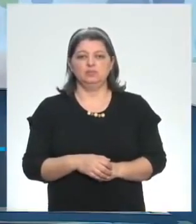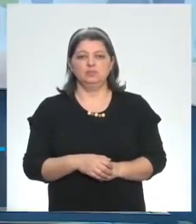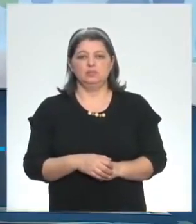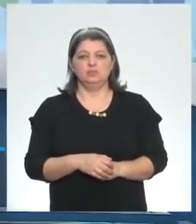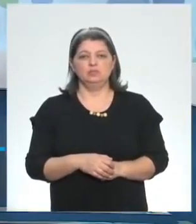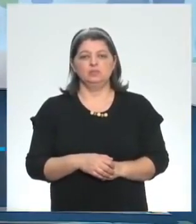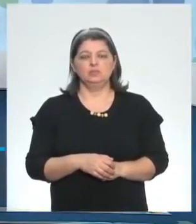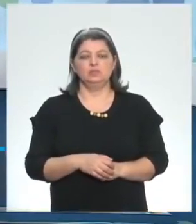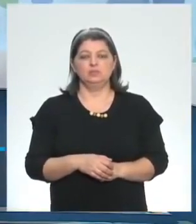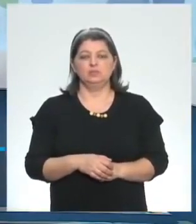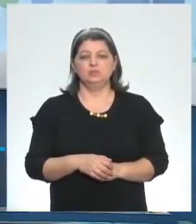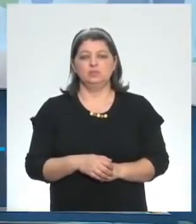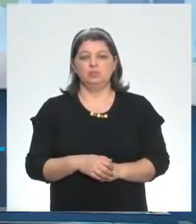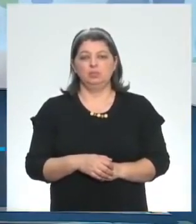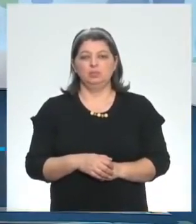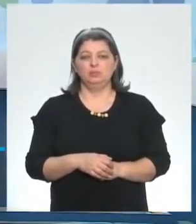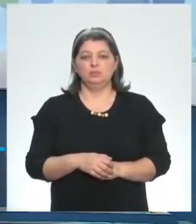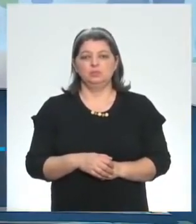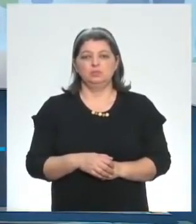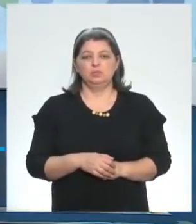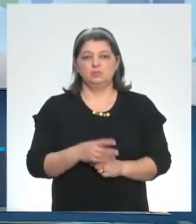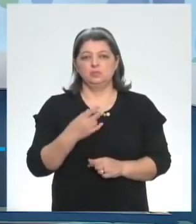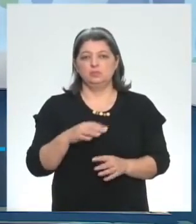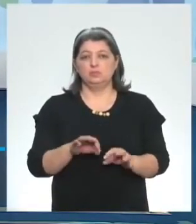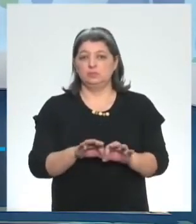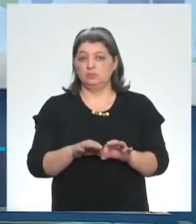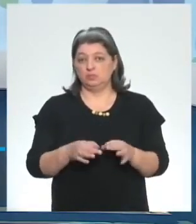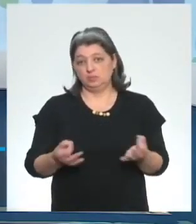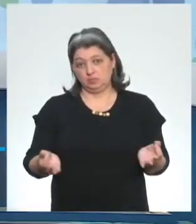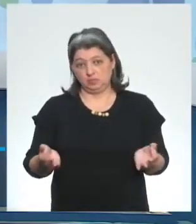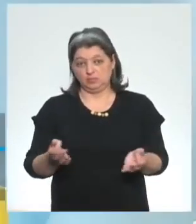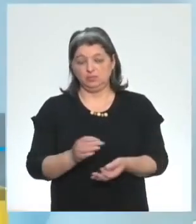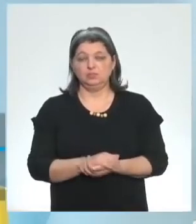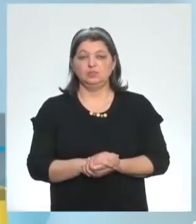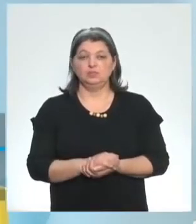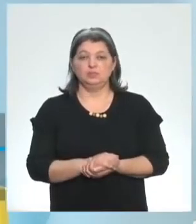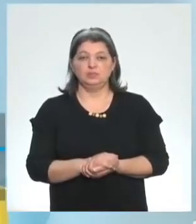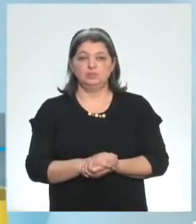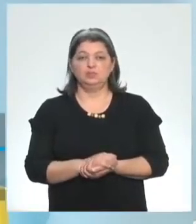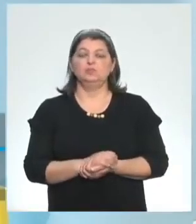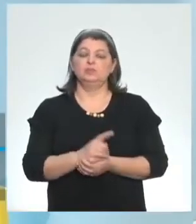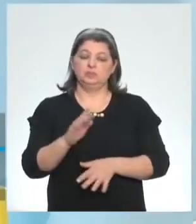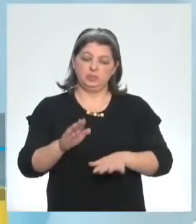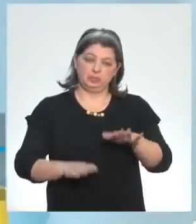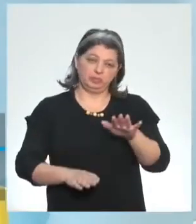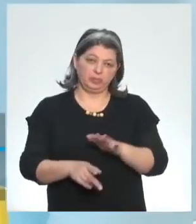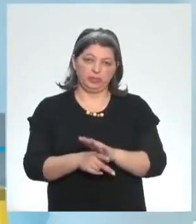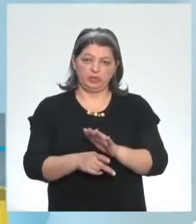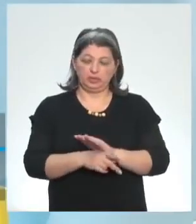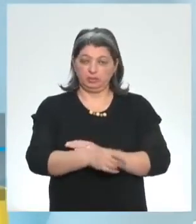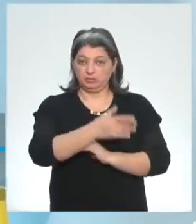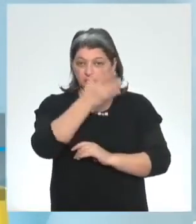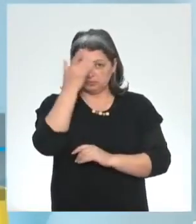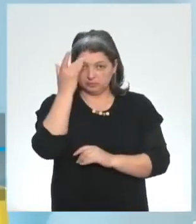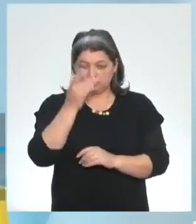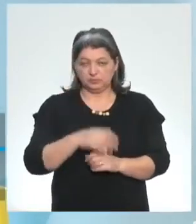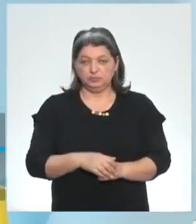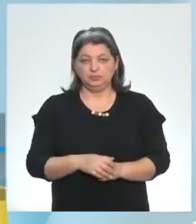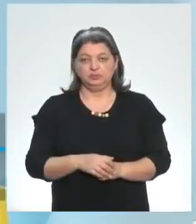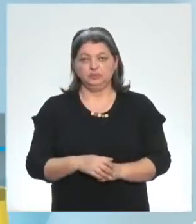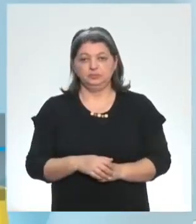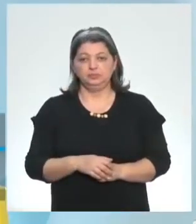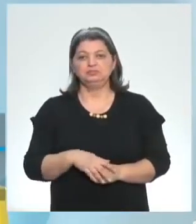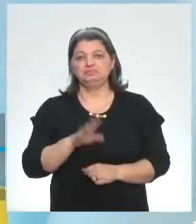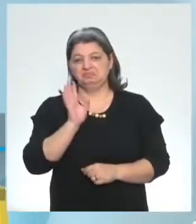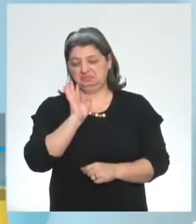past o simple past ele é realmente mais simple do que o present o present tem as variações das pessoas o past não isso é uma característica